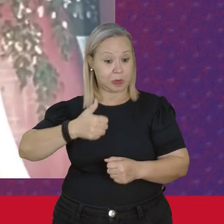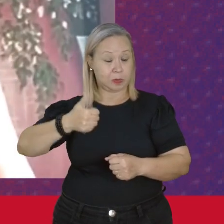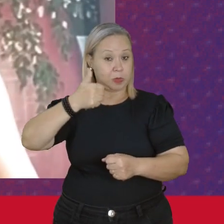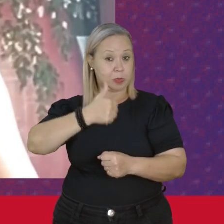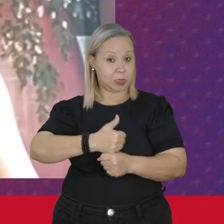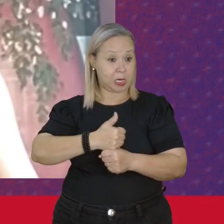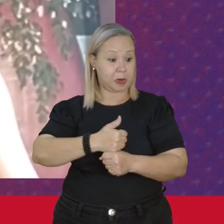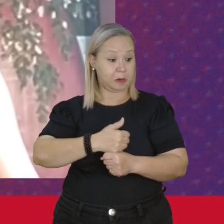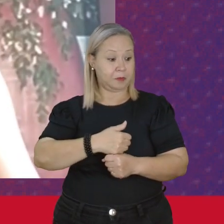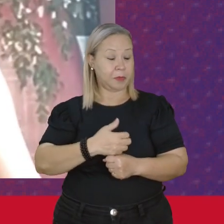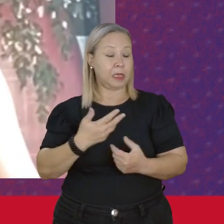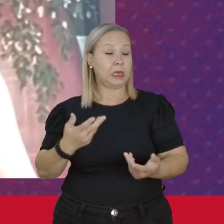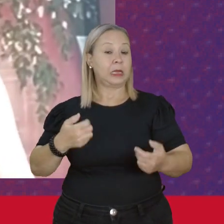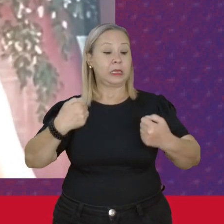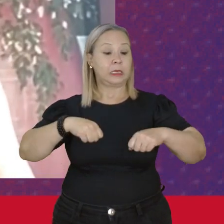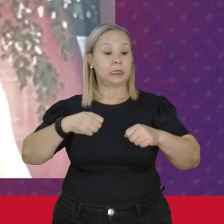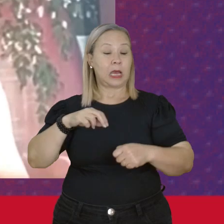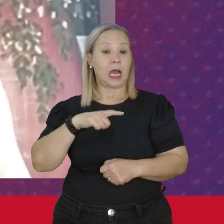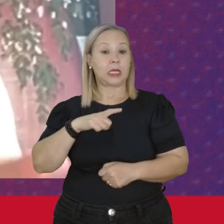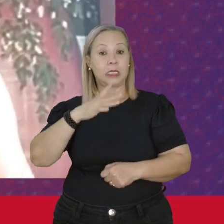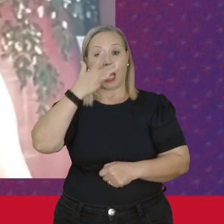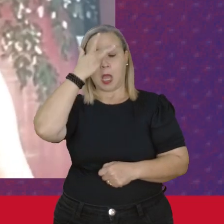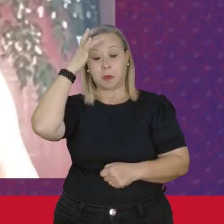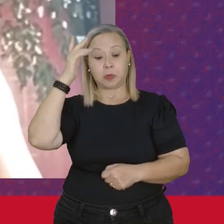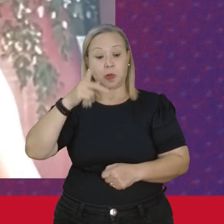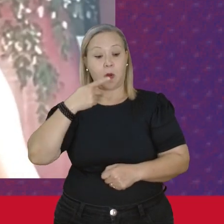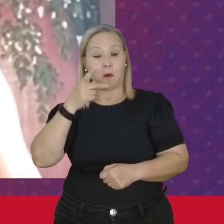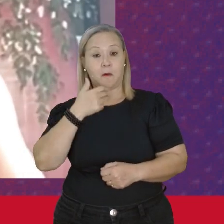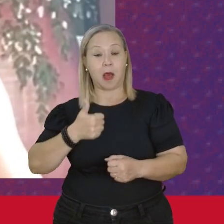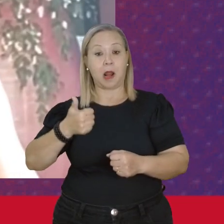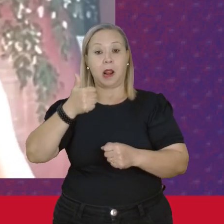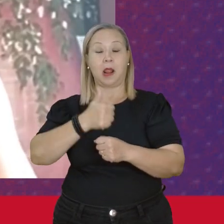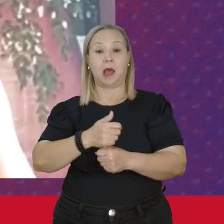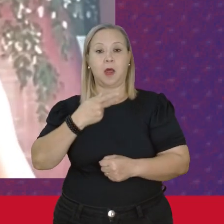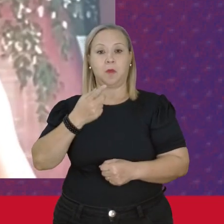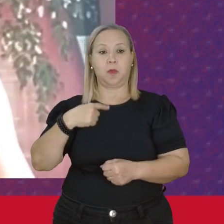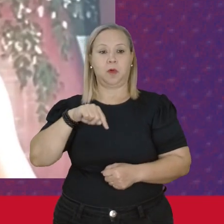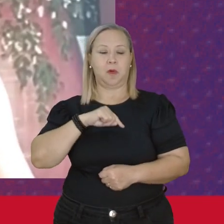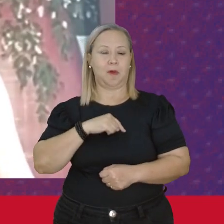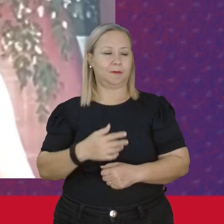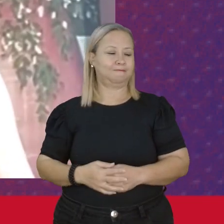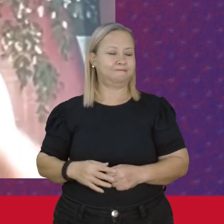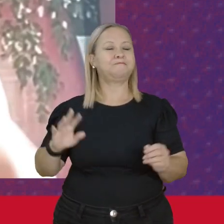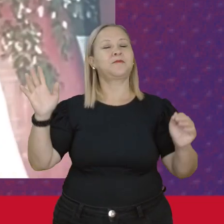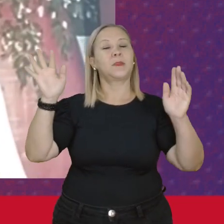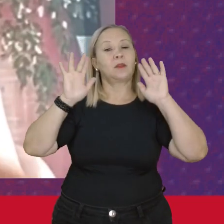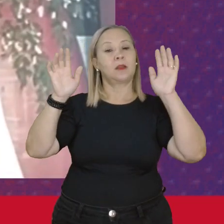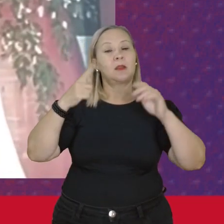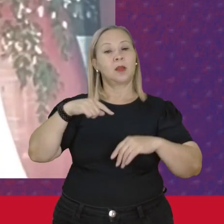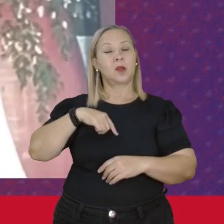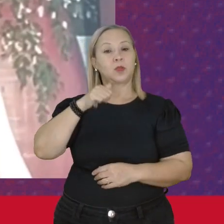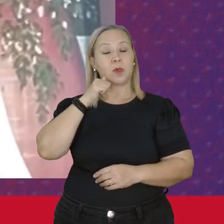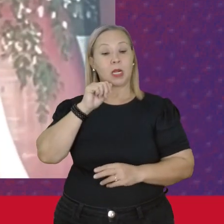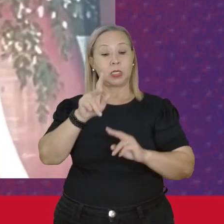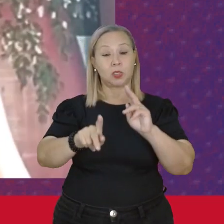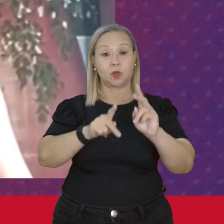sempre Ter alguém Falando por nós Então você deve Imaginar Que nós As mulheres Né Se os povos